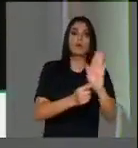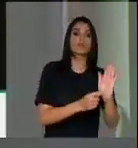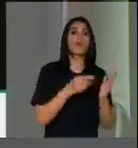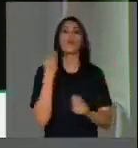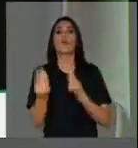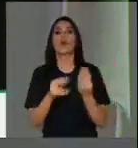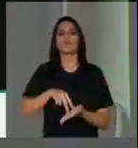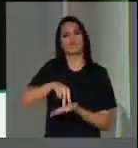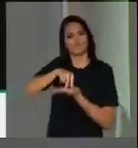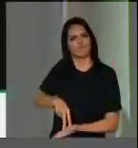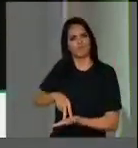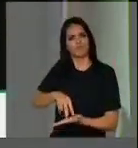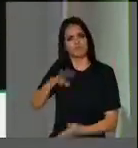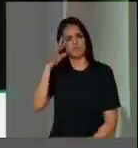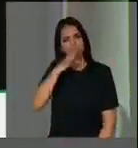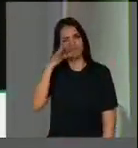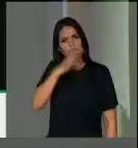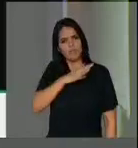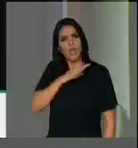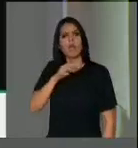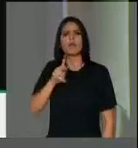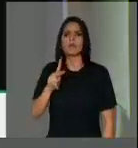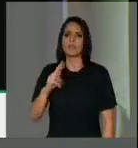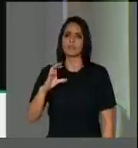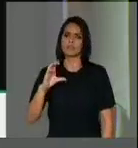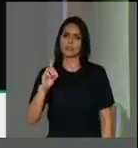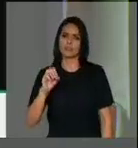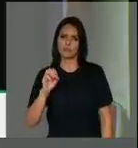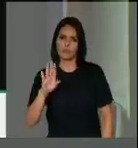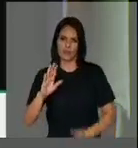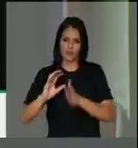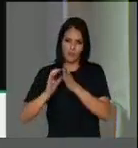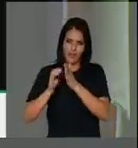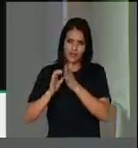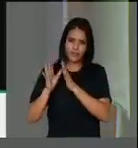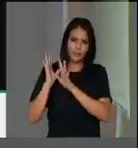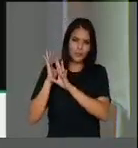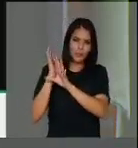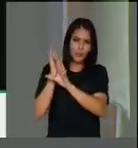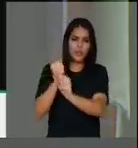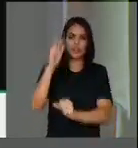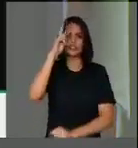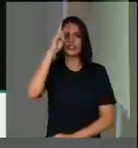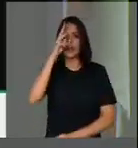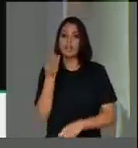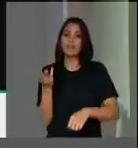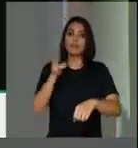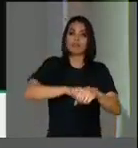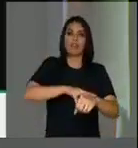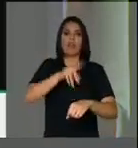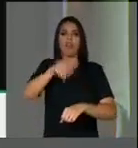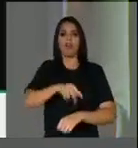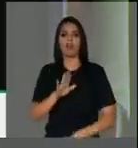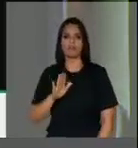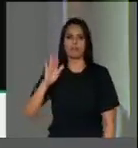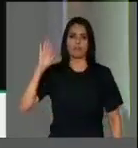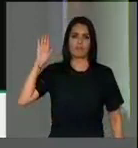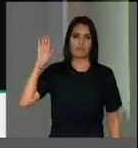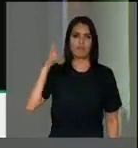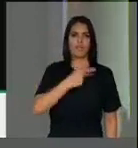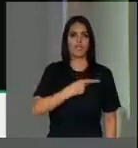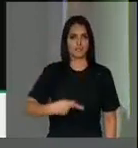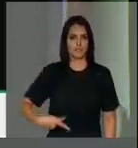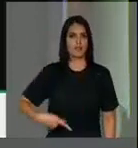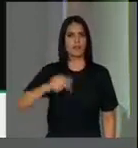forma de resistência. O PCdoB, ao longo da sua história, e nesse momento, é a terceira vez que apresentam a candidatura a presidente.